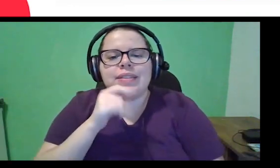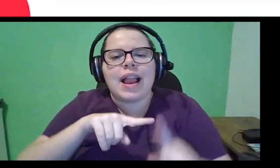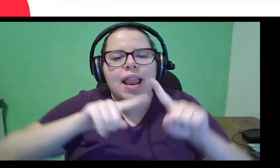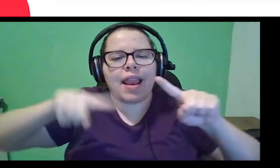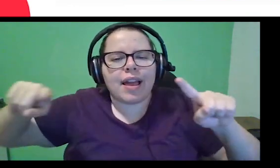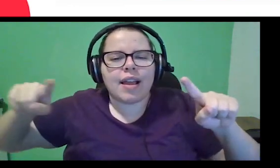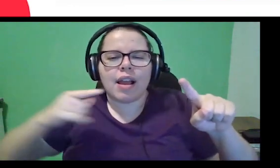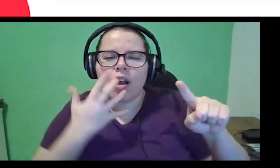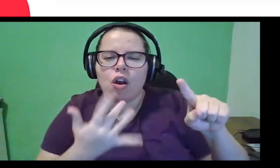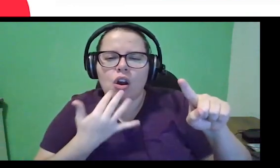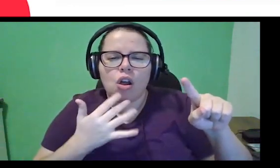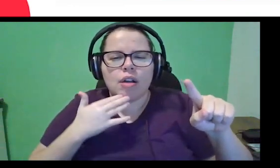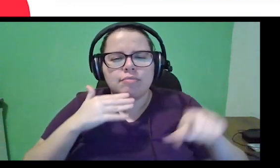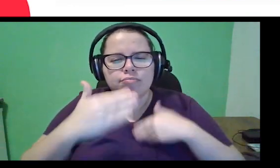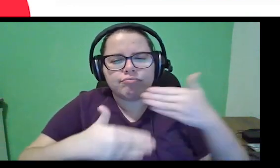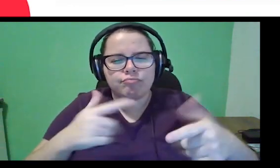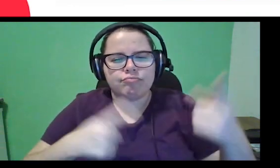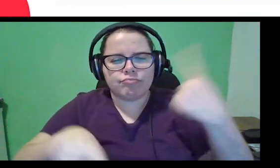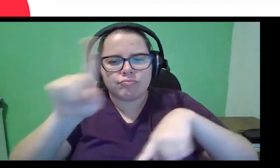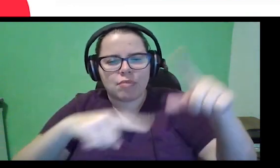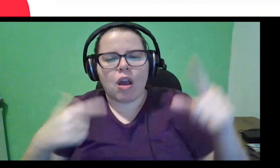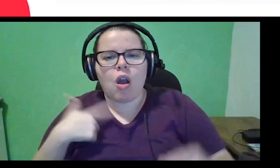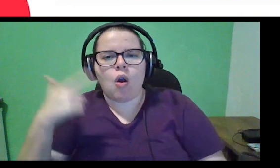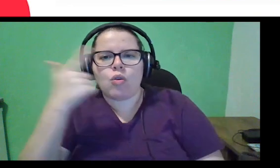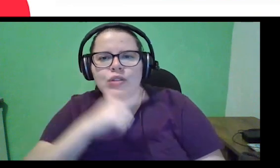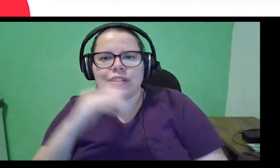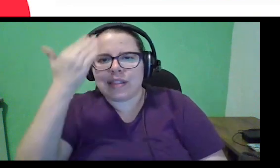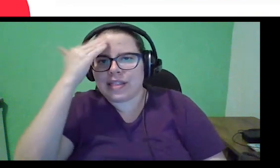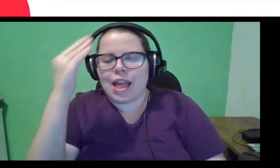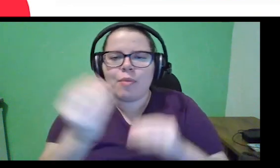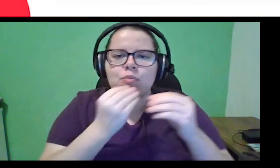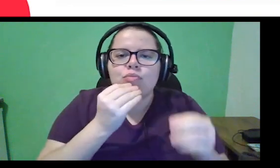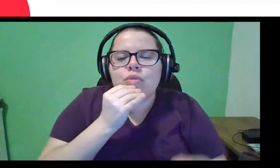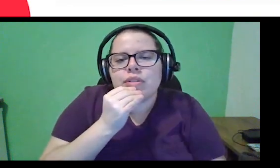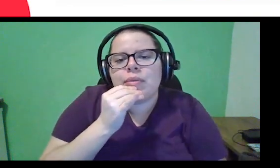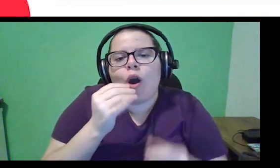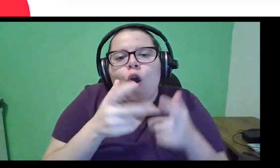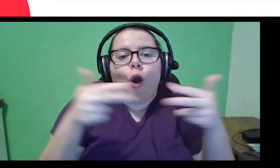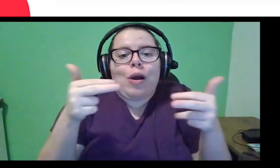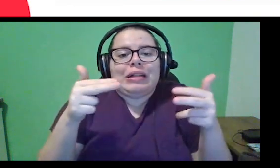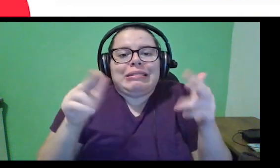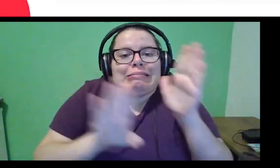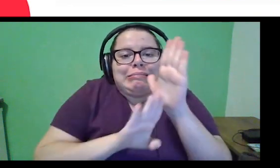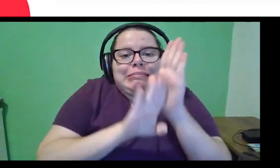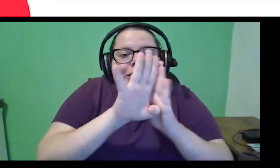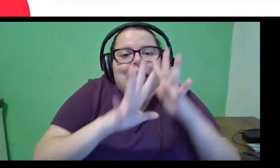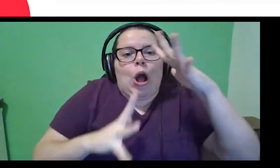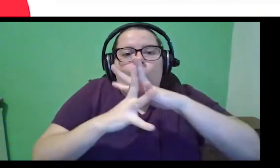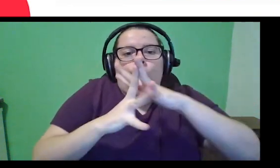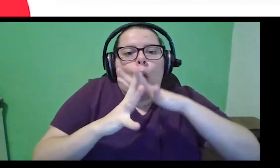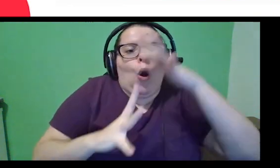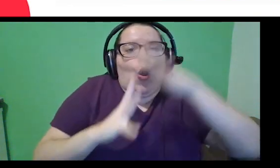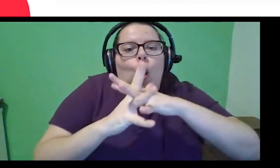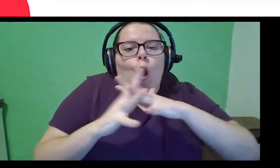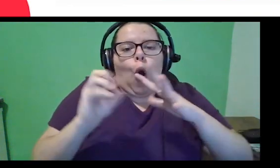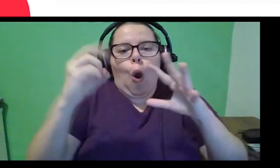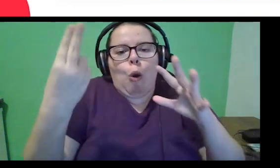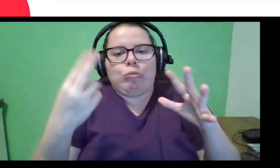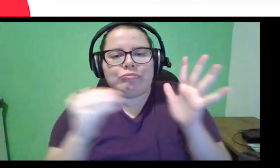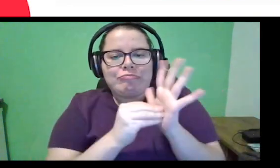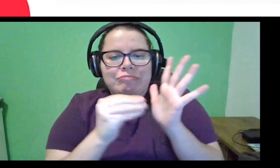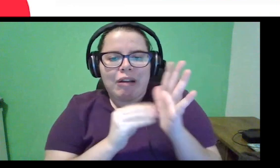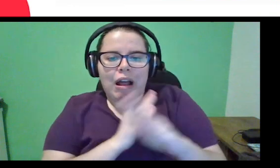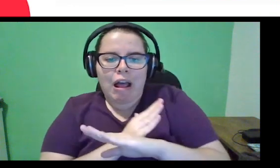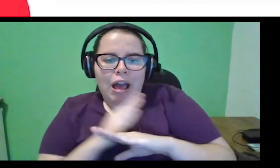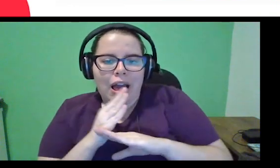uma etapa do meu fluxo, eu consigo entender em que etapa eu tenho coisas demais, né, que é o famoso gargalo, em que etapa eu não